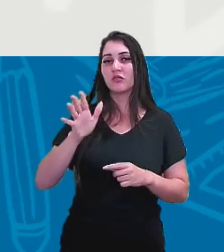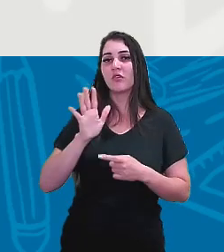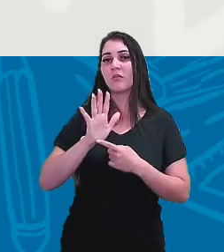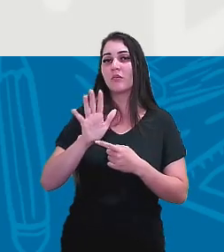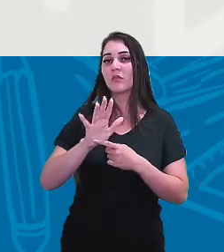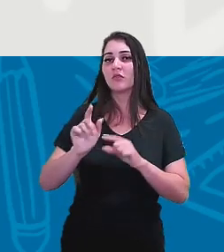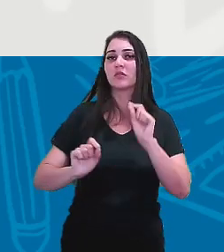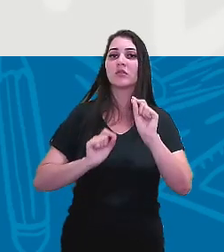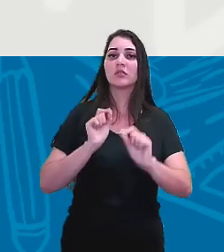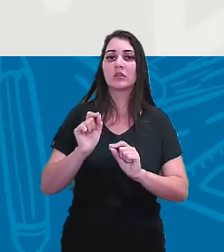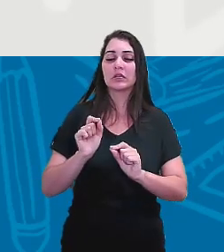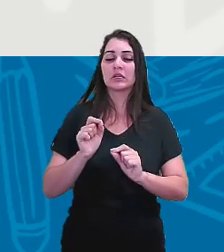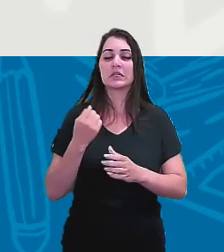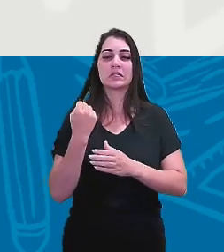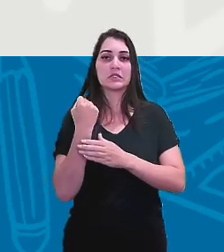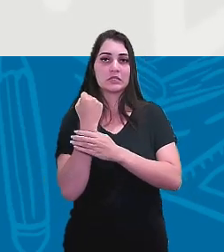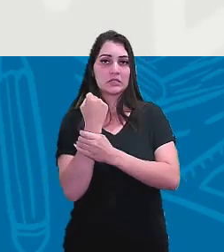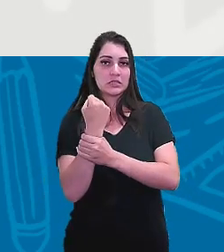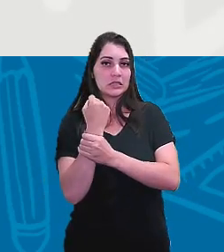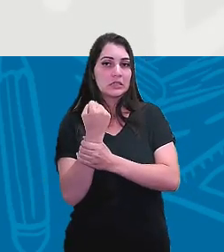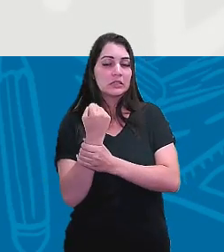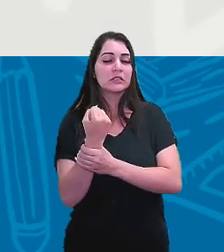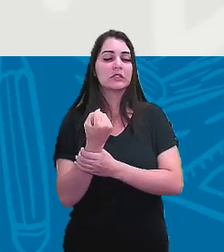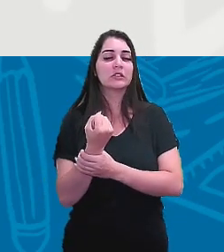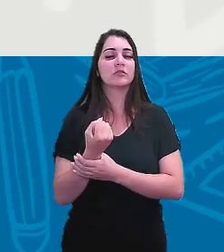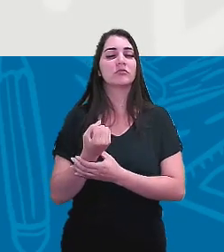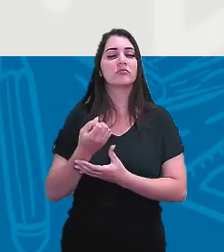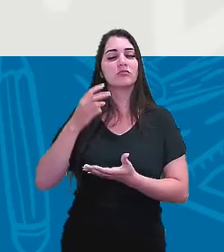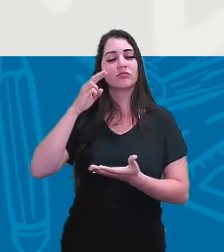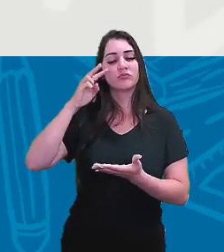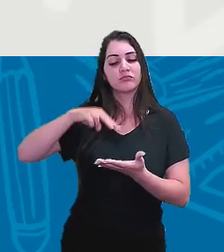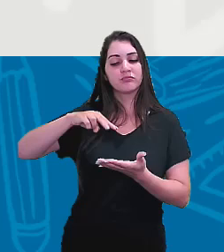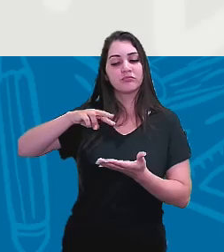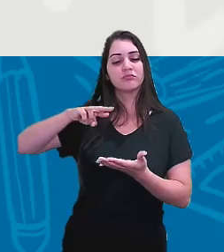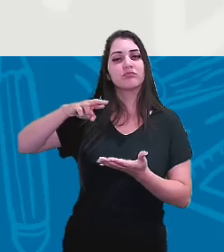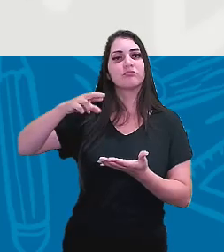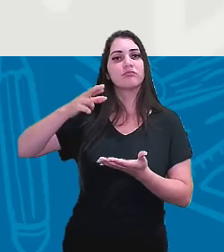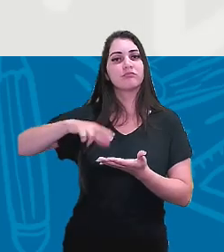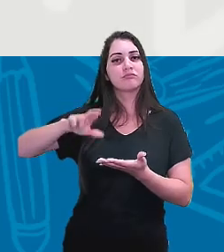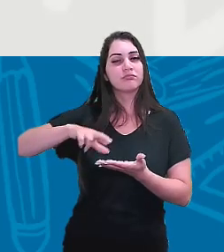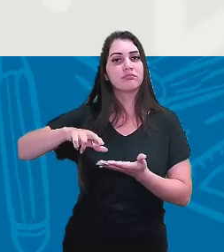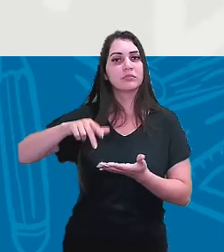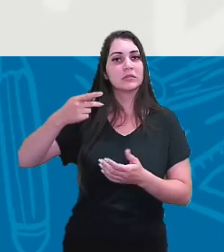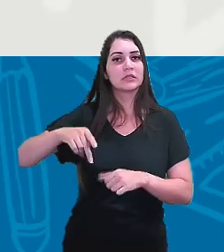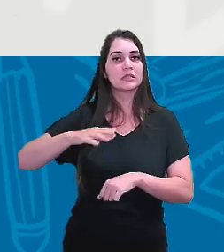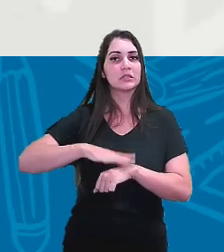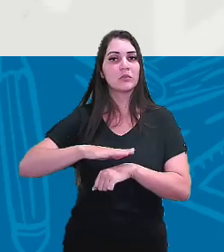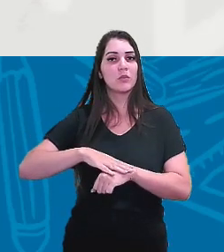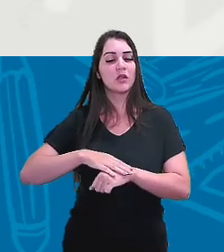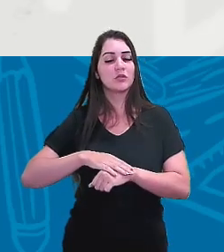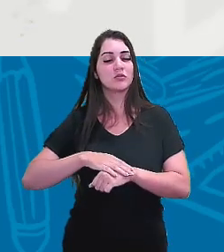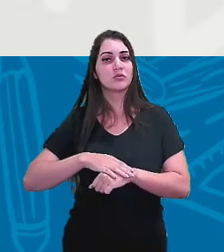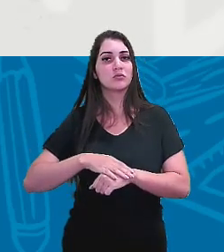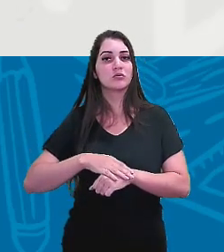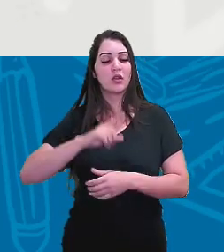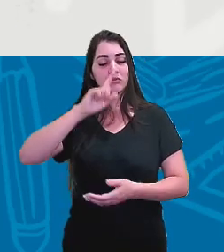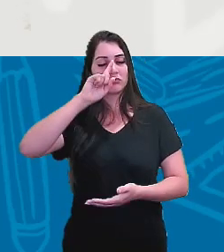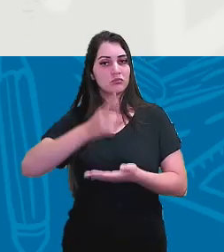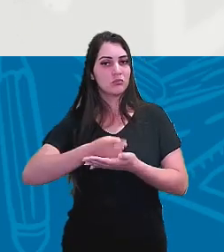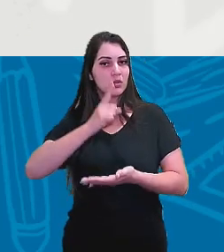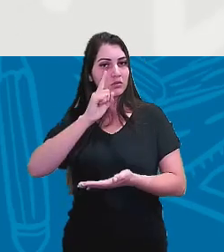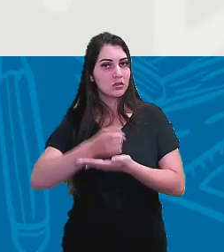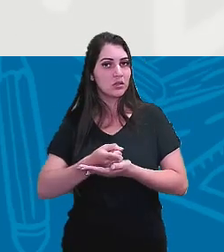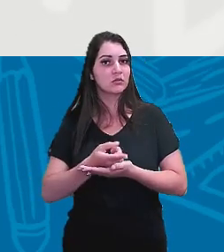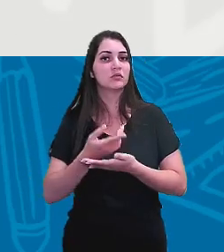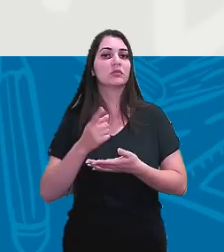garantia de revisão desse momento, dado as ordens que o geraram.